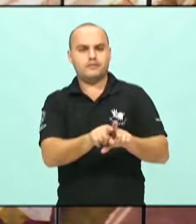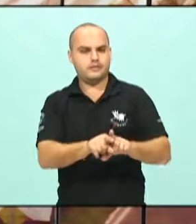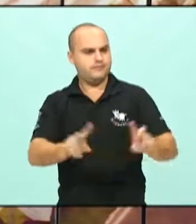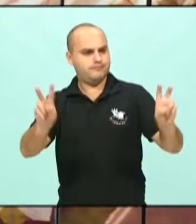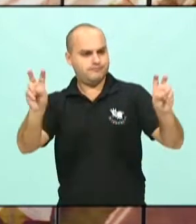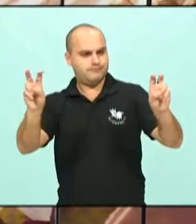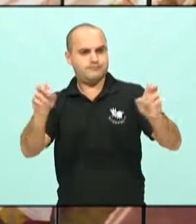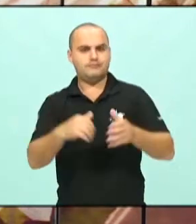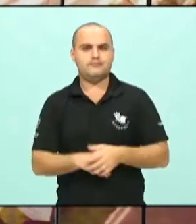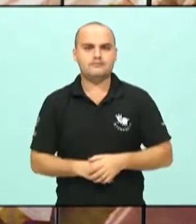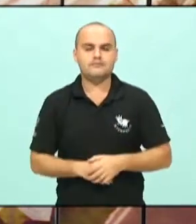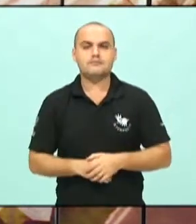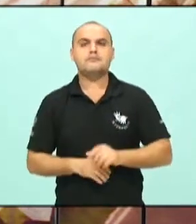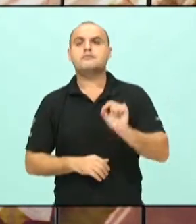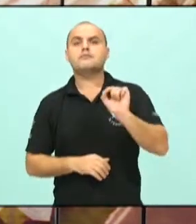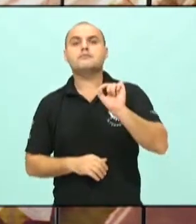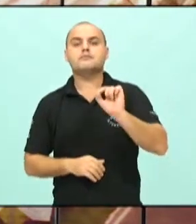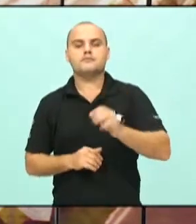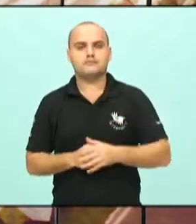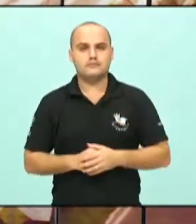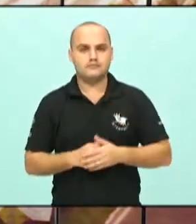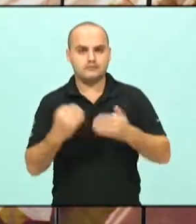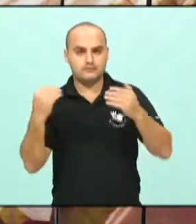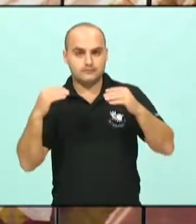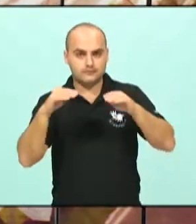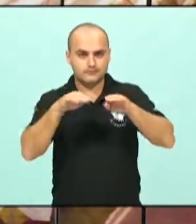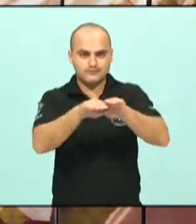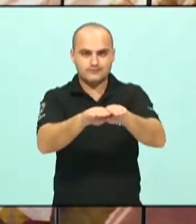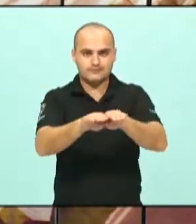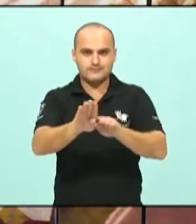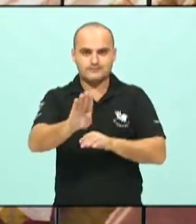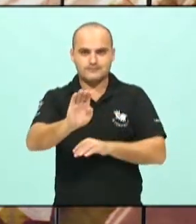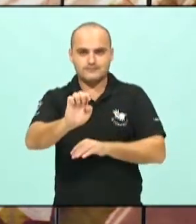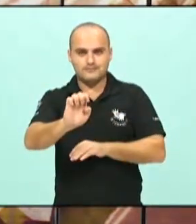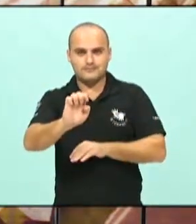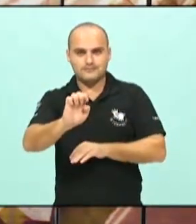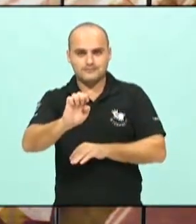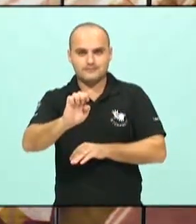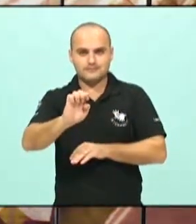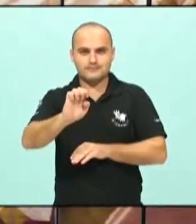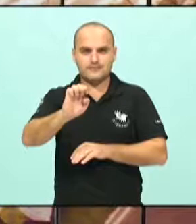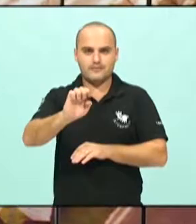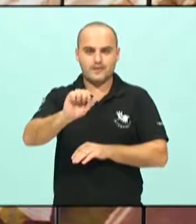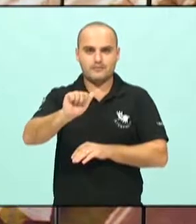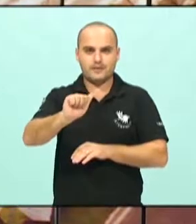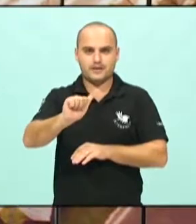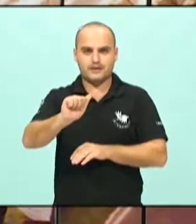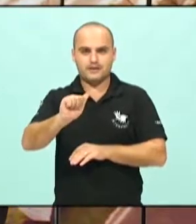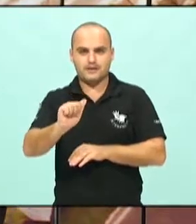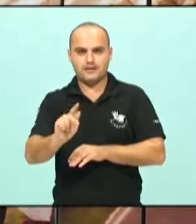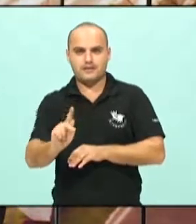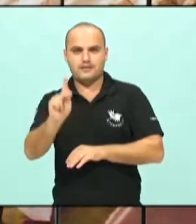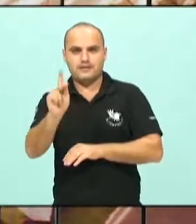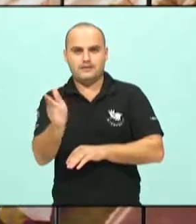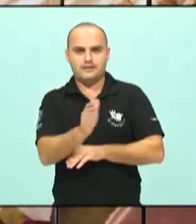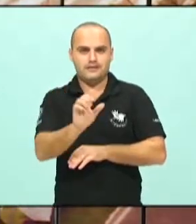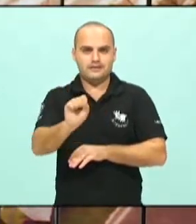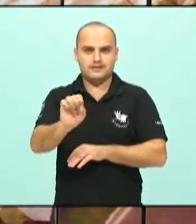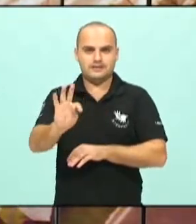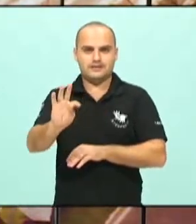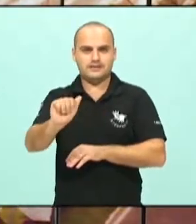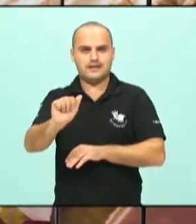É a inclusão das backstations na cidade, nome bonito, né?